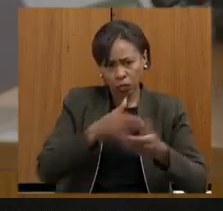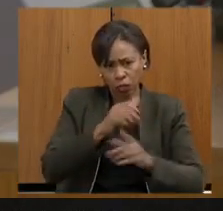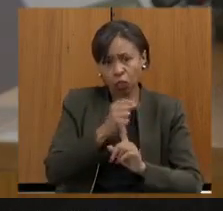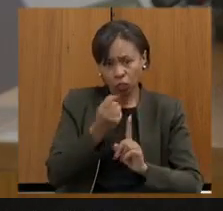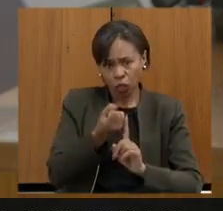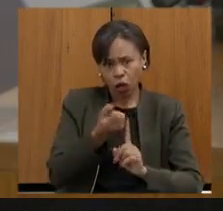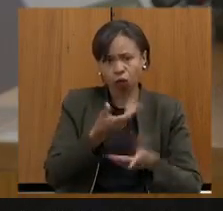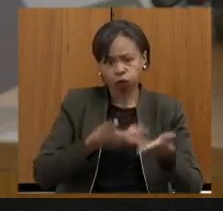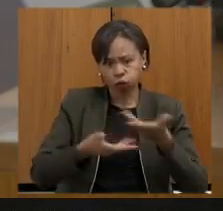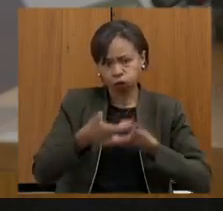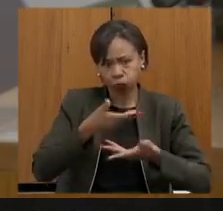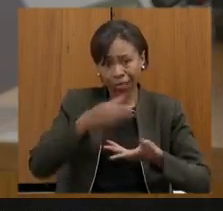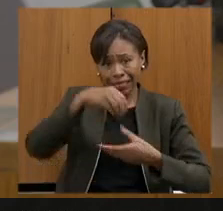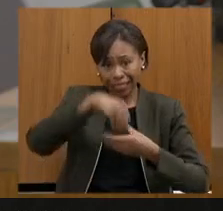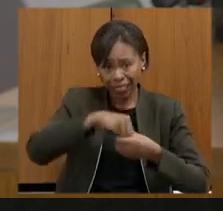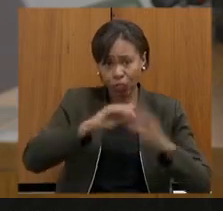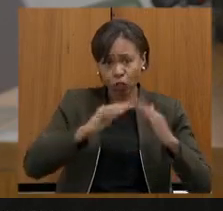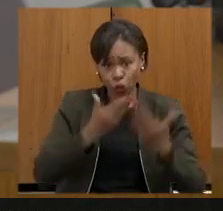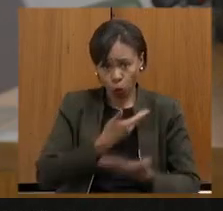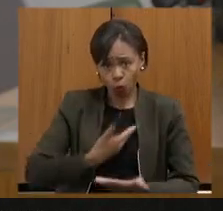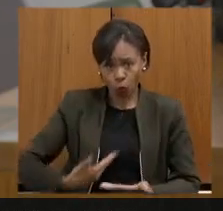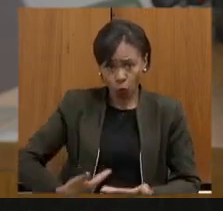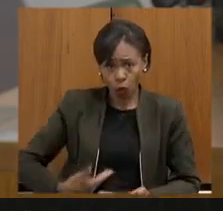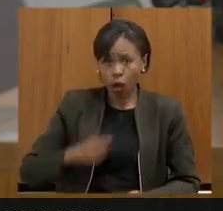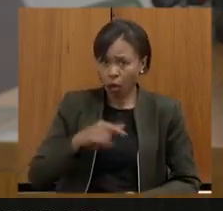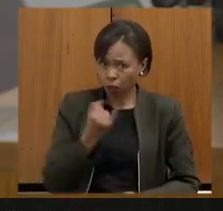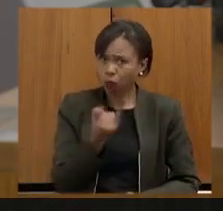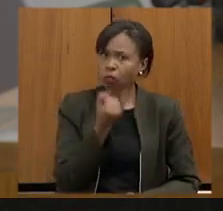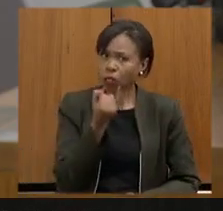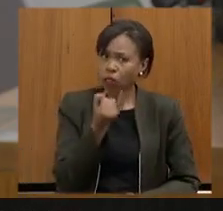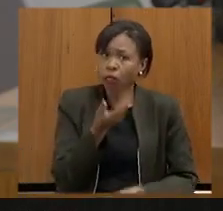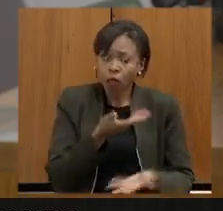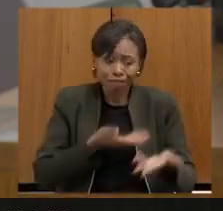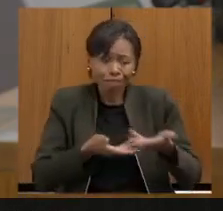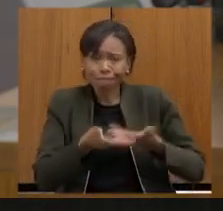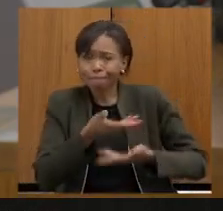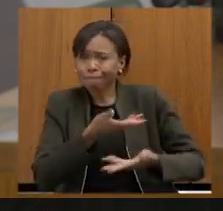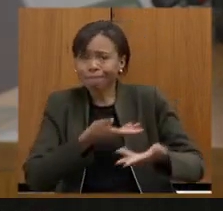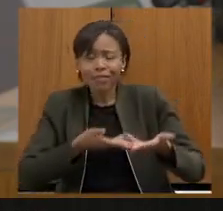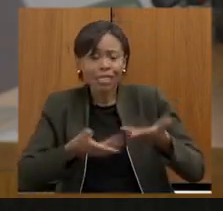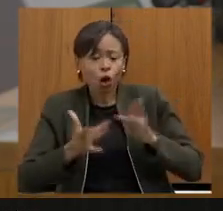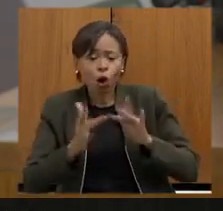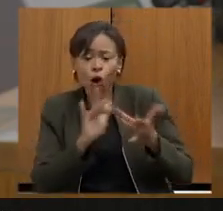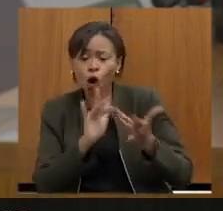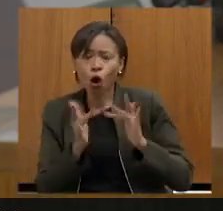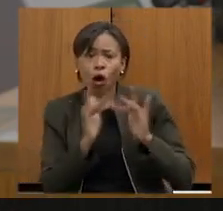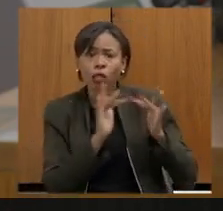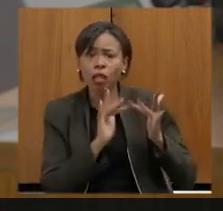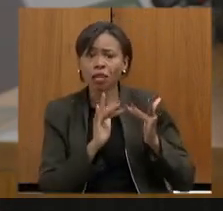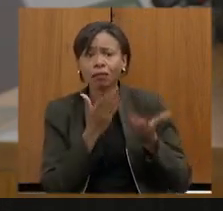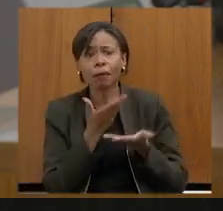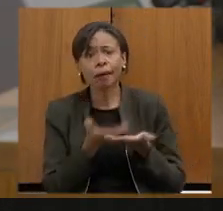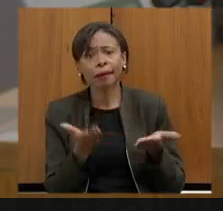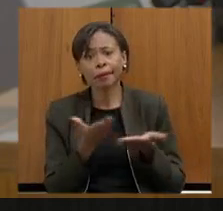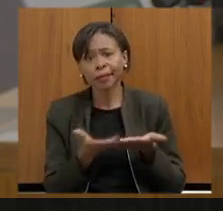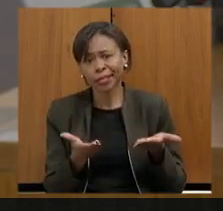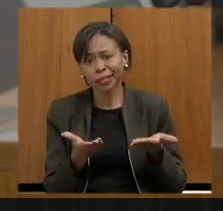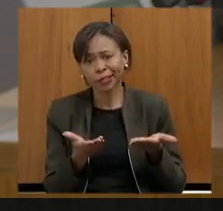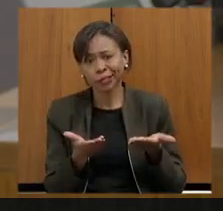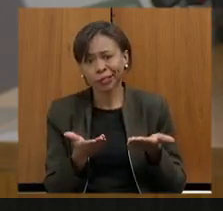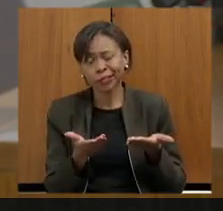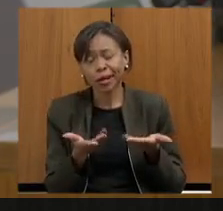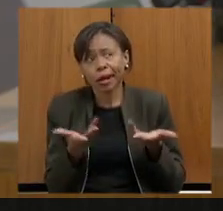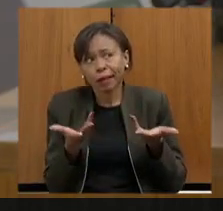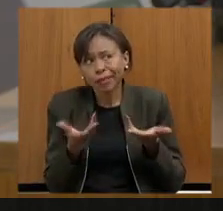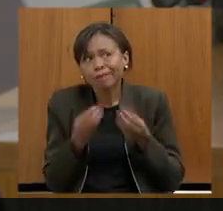importante então eles perderam a socialização consequentemente tiveram sequelas graves e